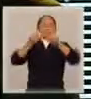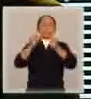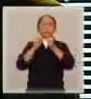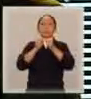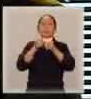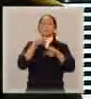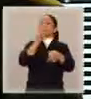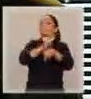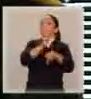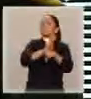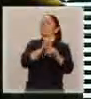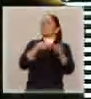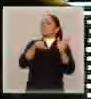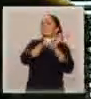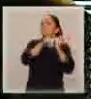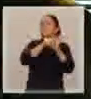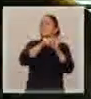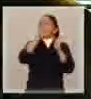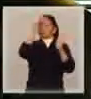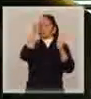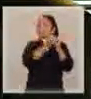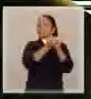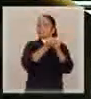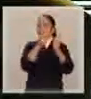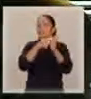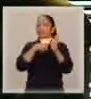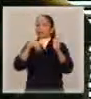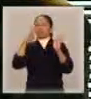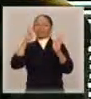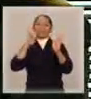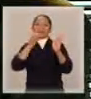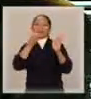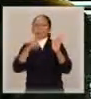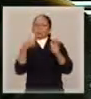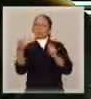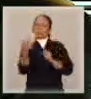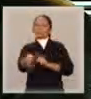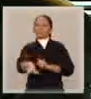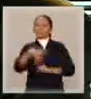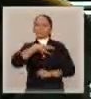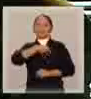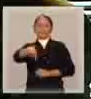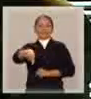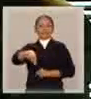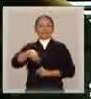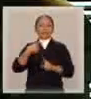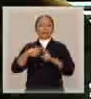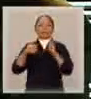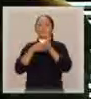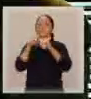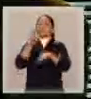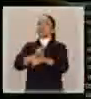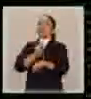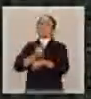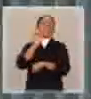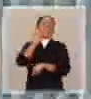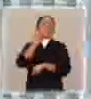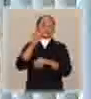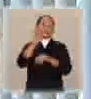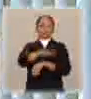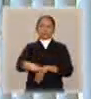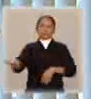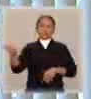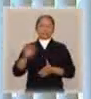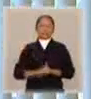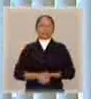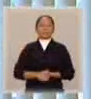ao descumprimento daquilo por conta de ser interessante para a criança. Porque tudo é no sentido de proteção da criança. O ganho da